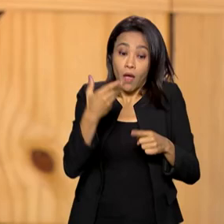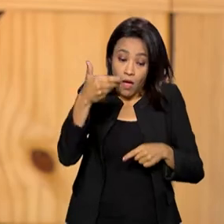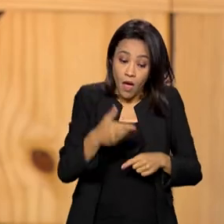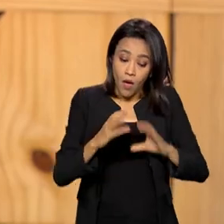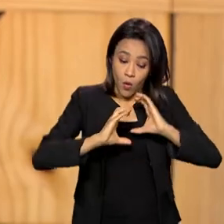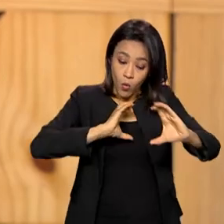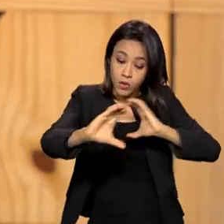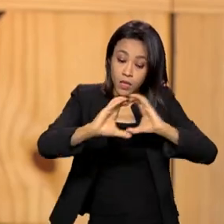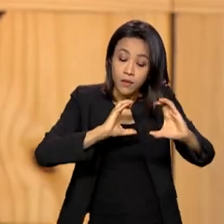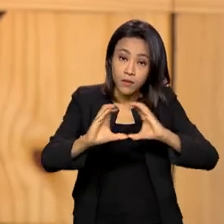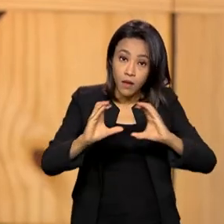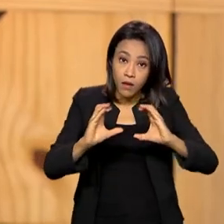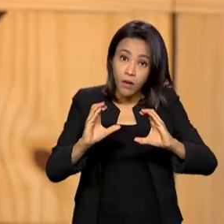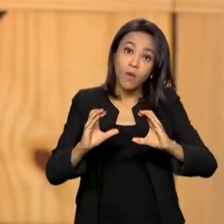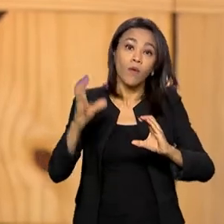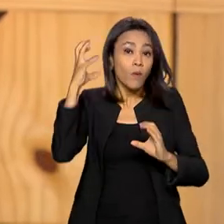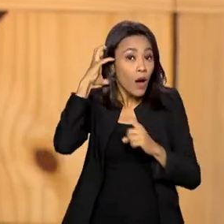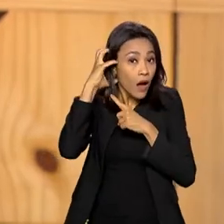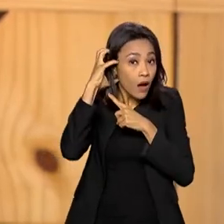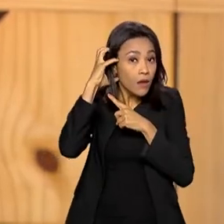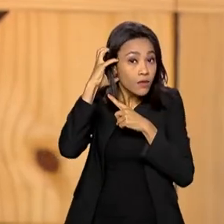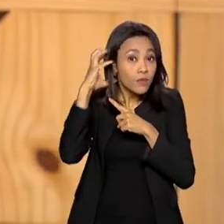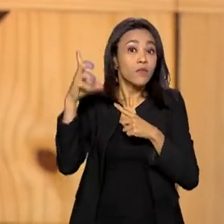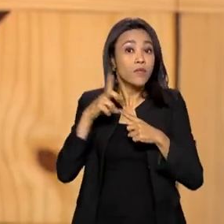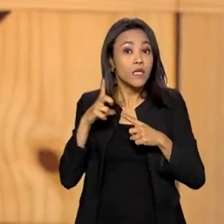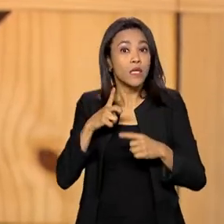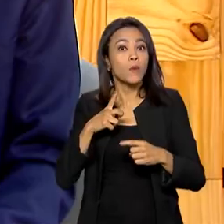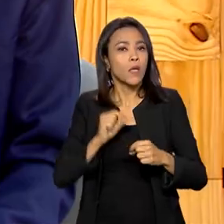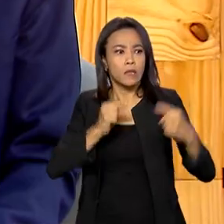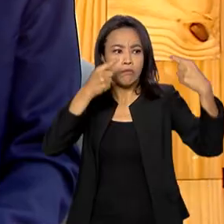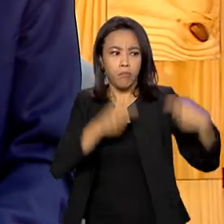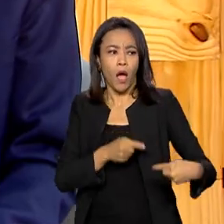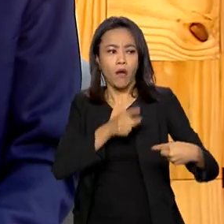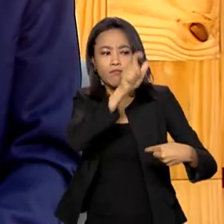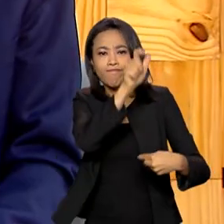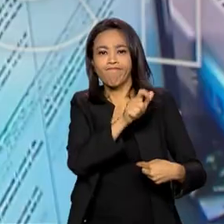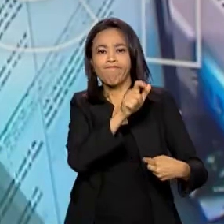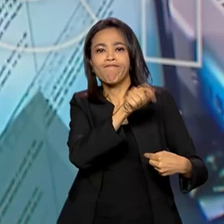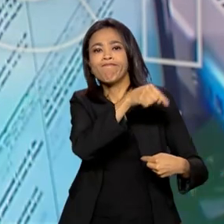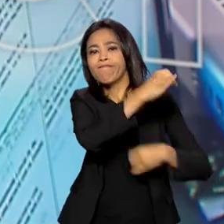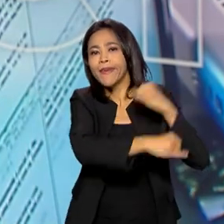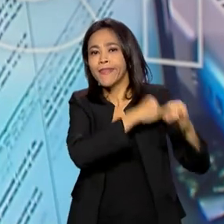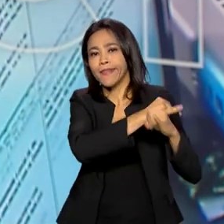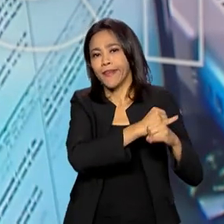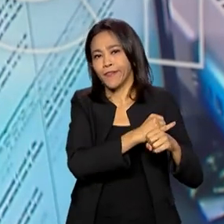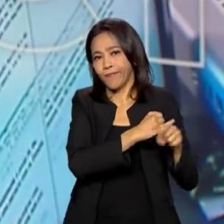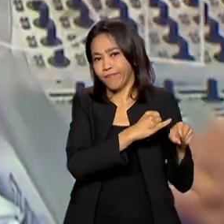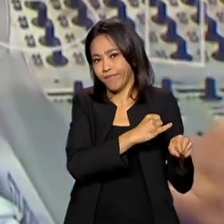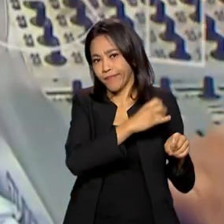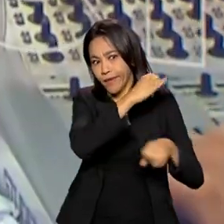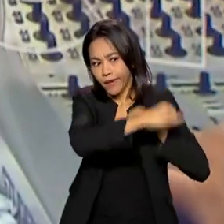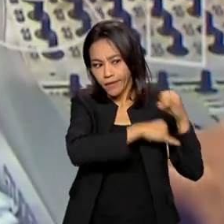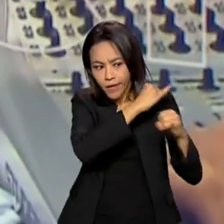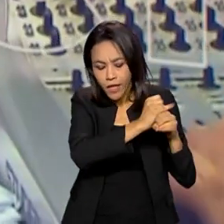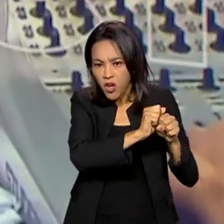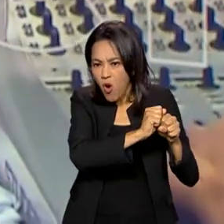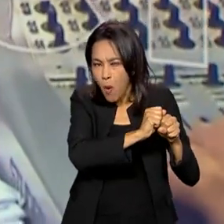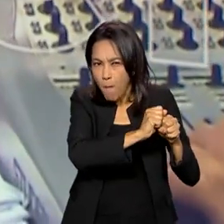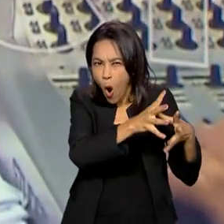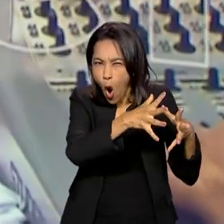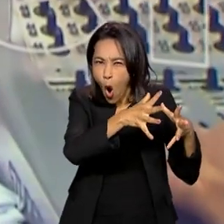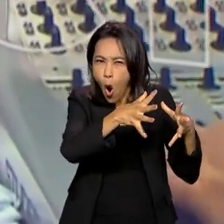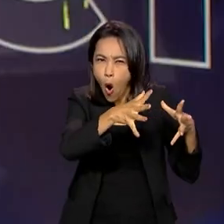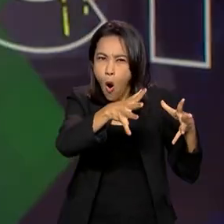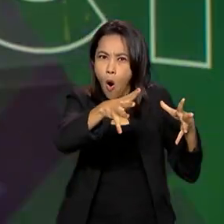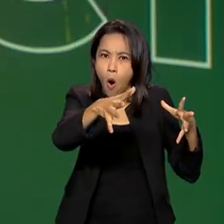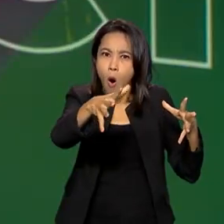a rádio difusão concorre com a internet. A internet cresce na velocidade da banda